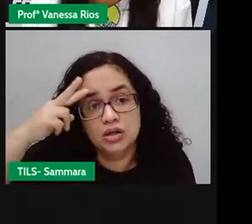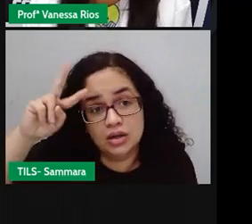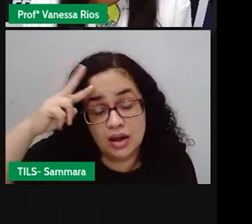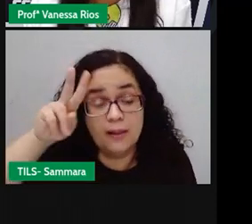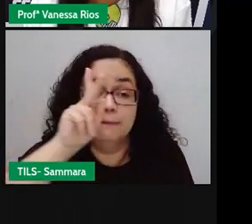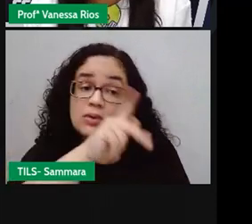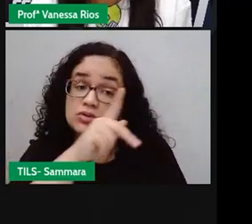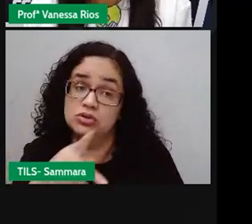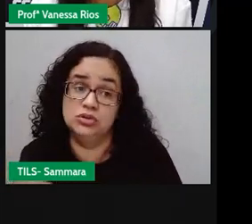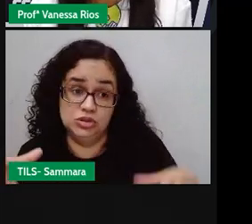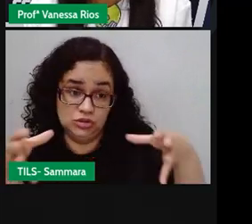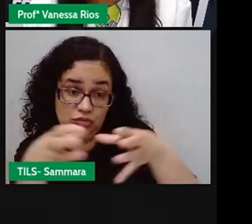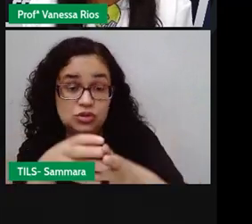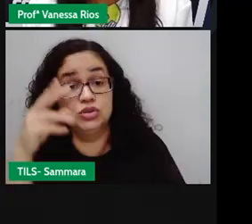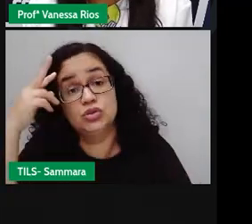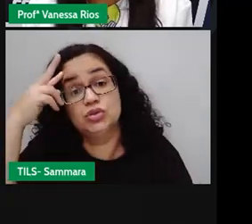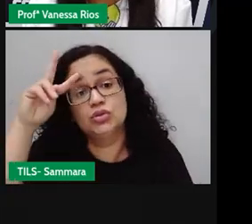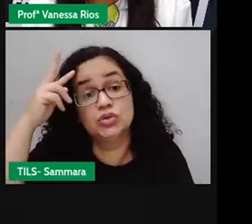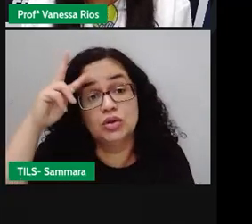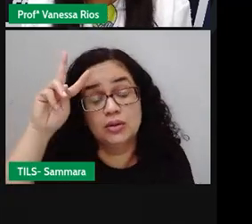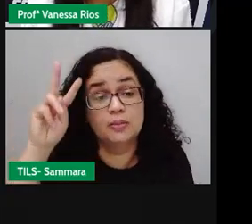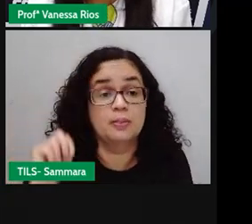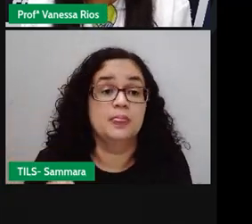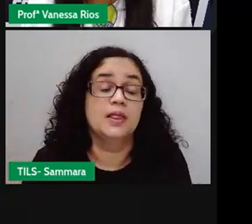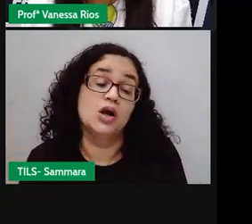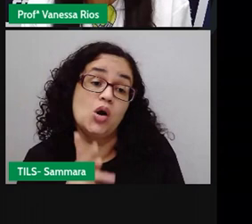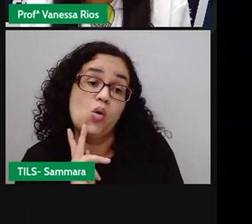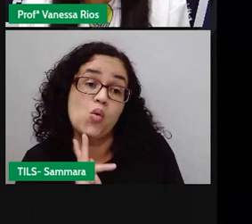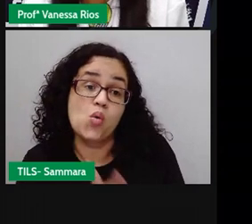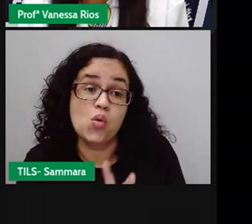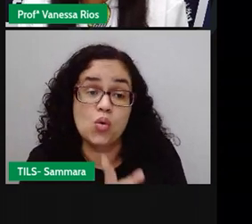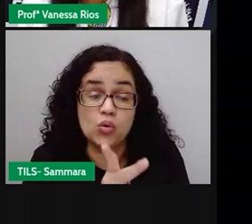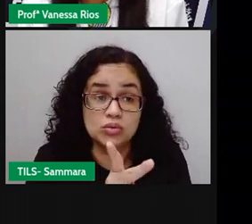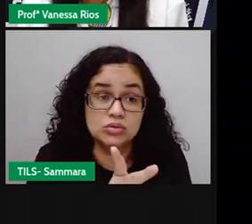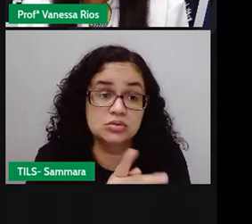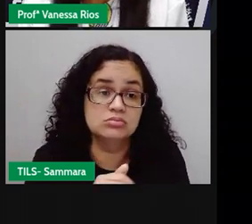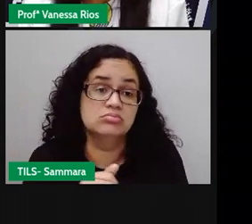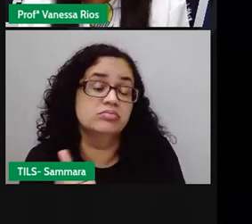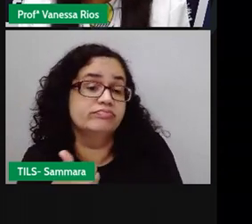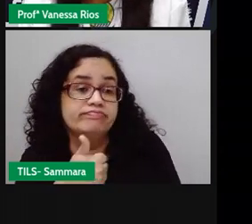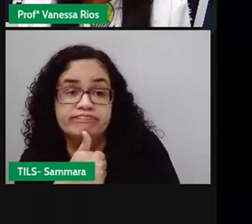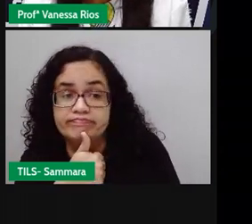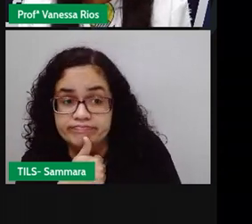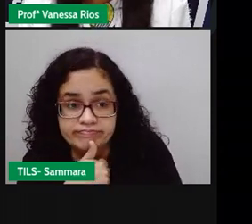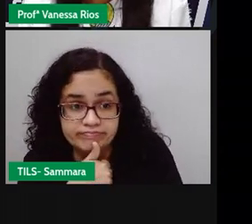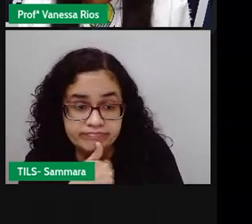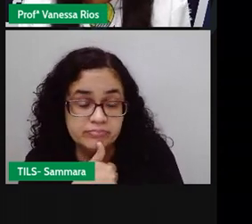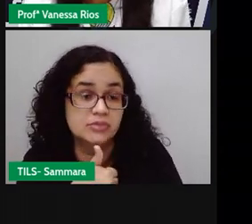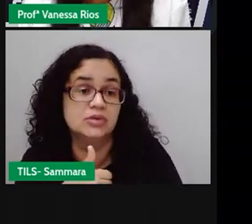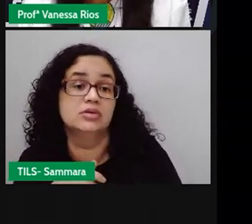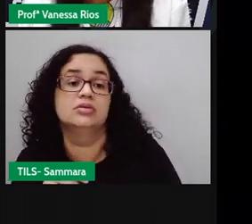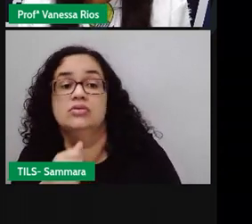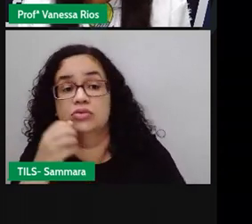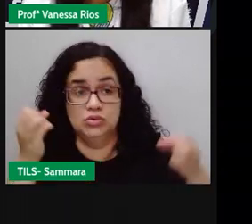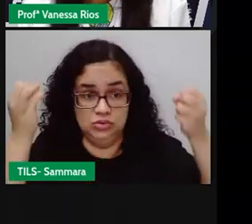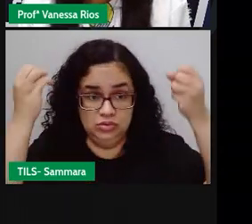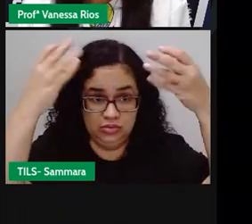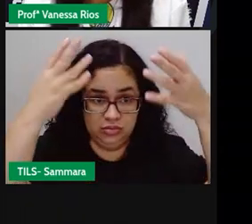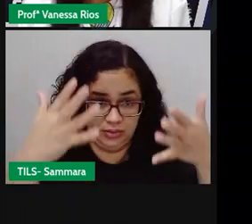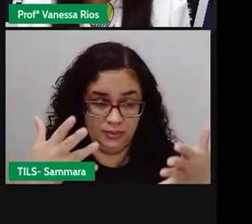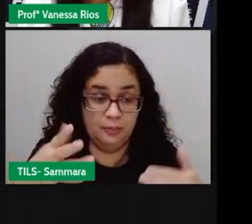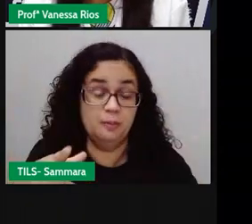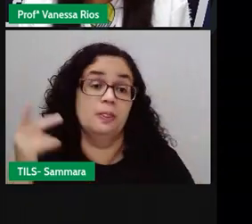história, né? Em pedaços. Mas aí é a continuação de um fato que ainda não foi contado, não é?